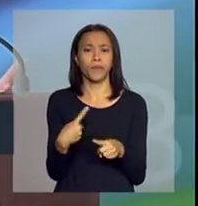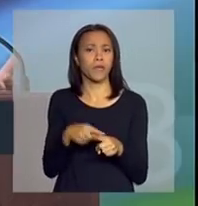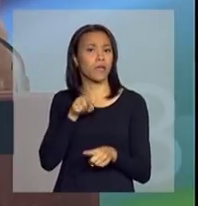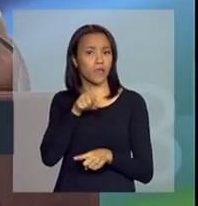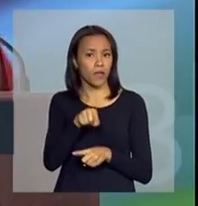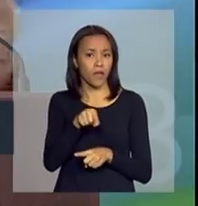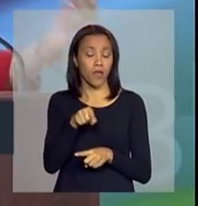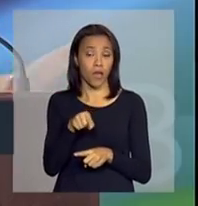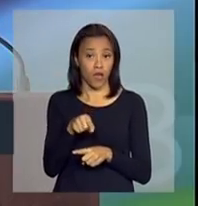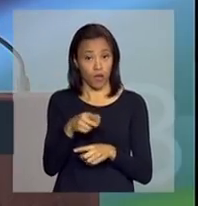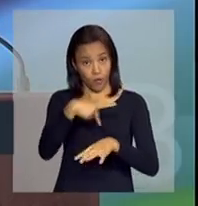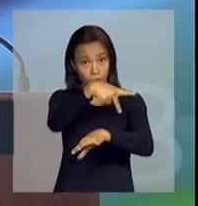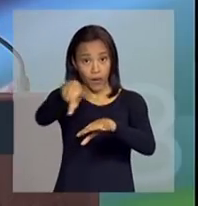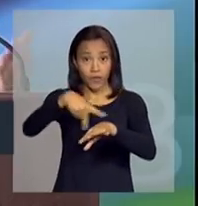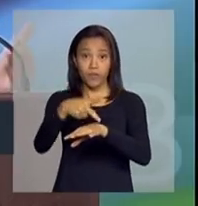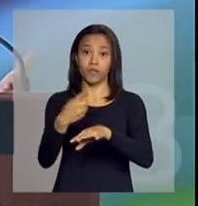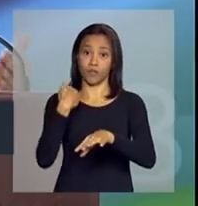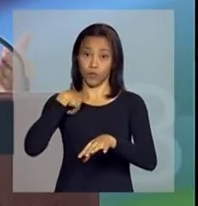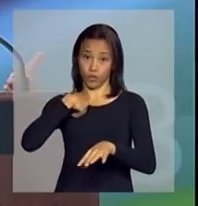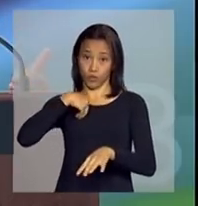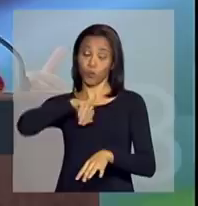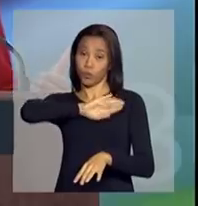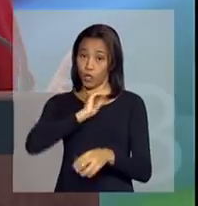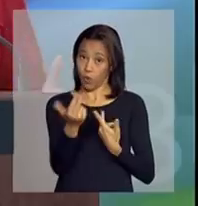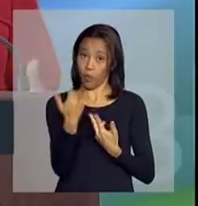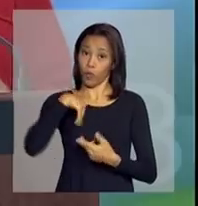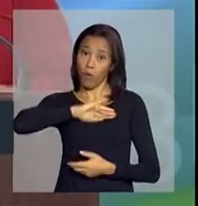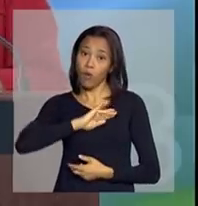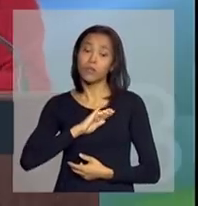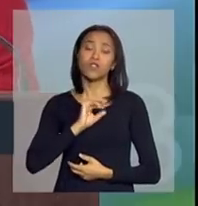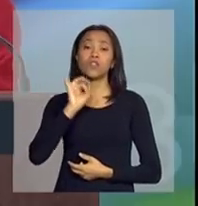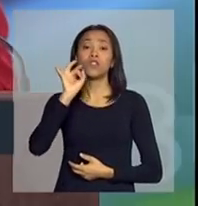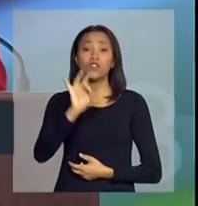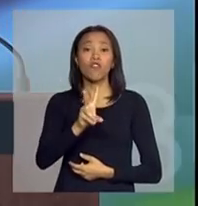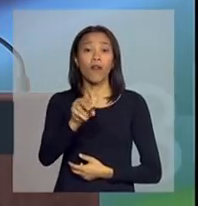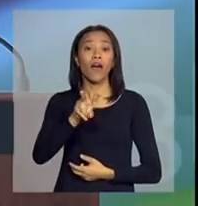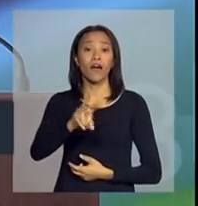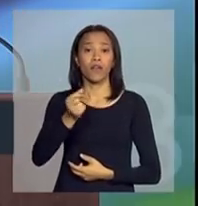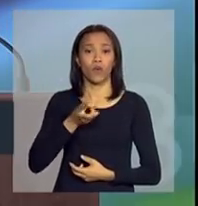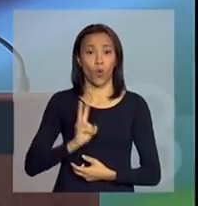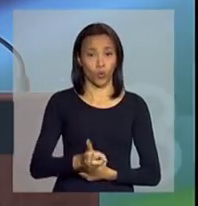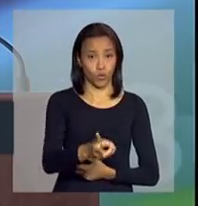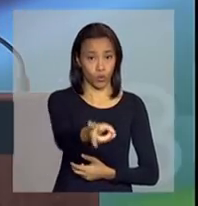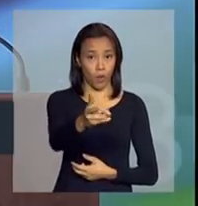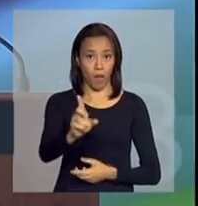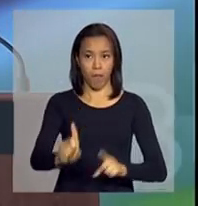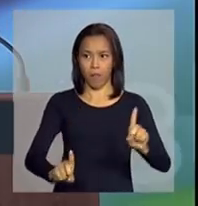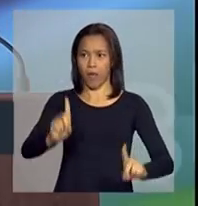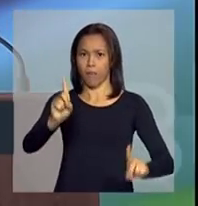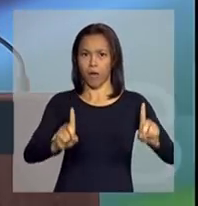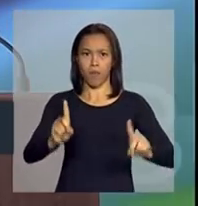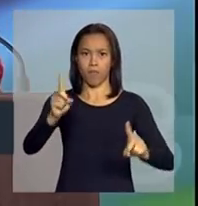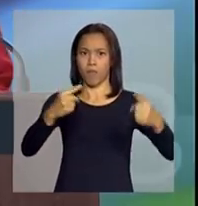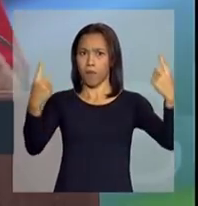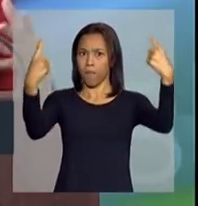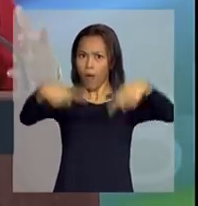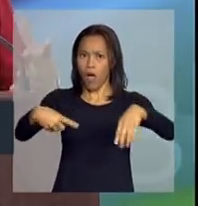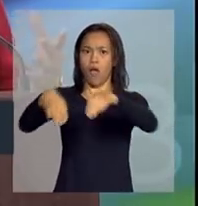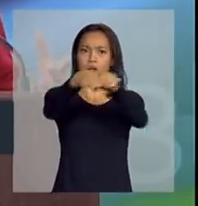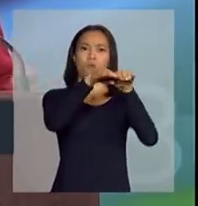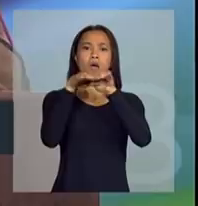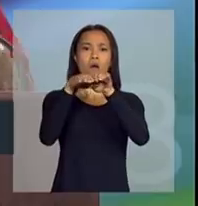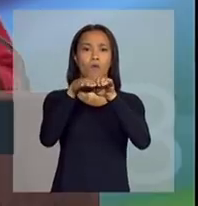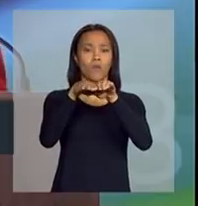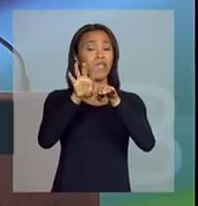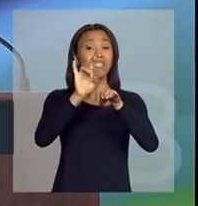Porque também um país como o nosso só vai ficar de pé de forma competitiva de uma forma que não